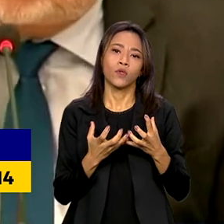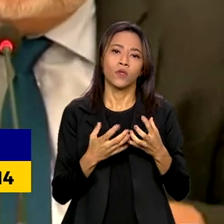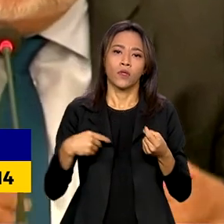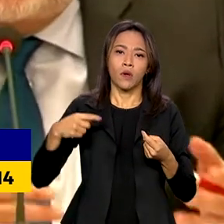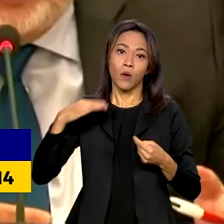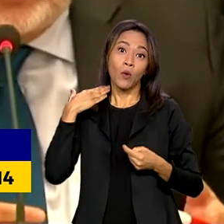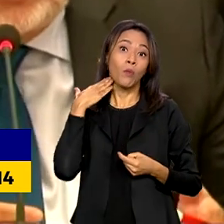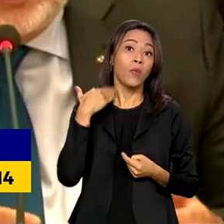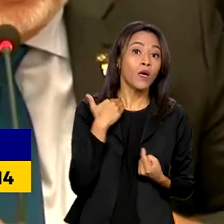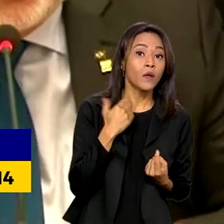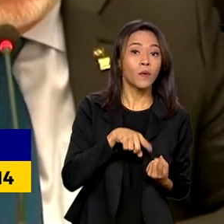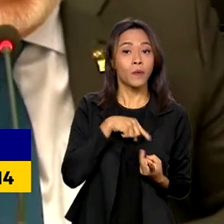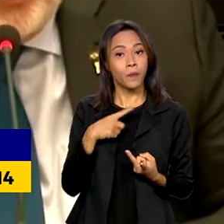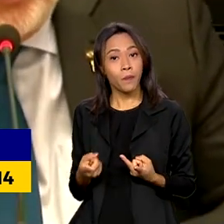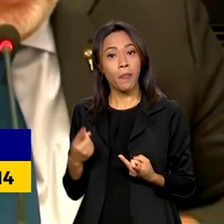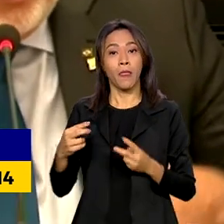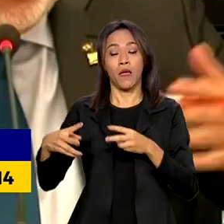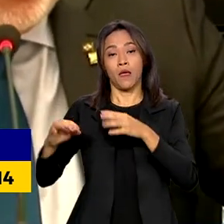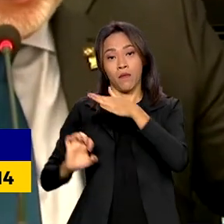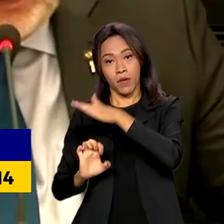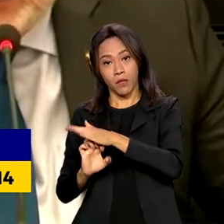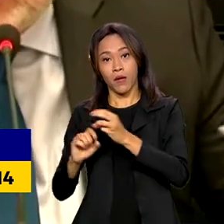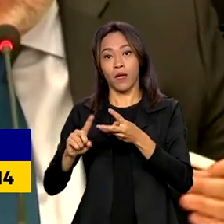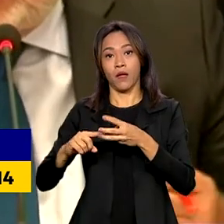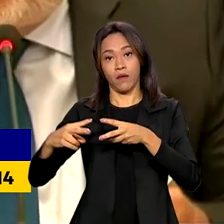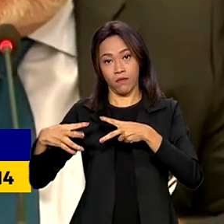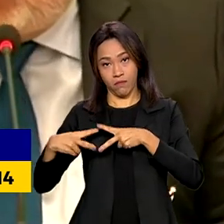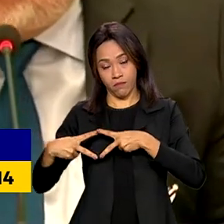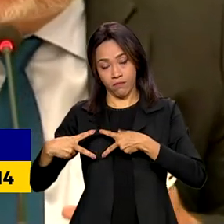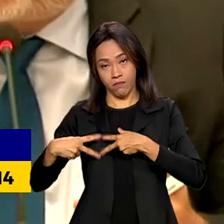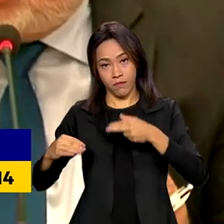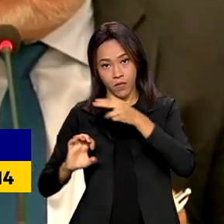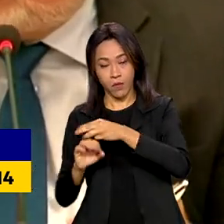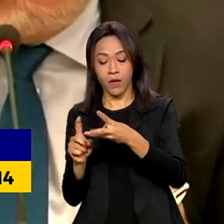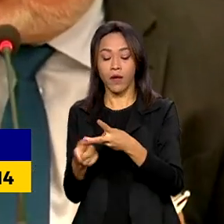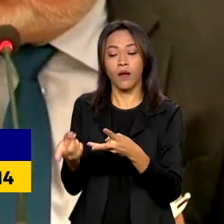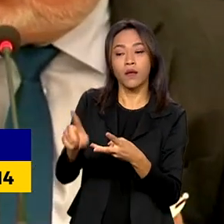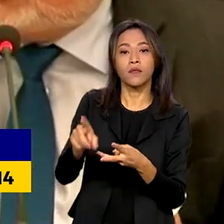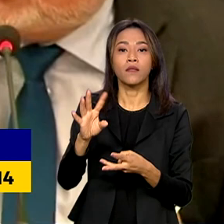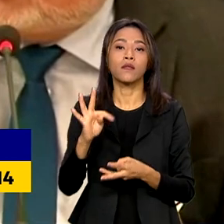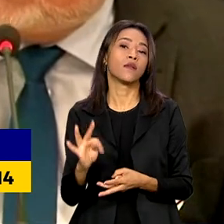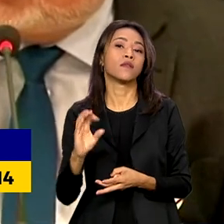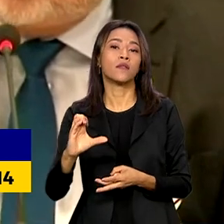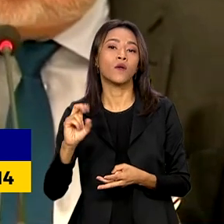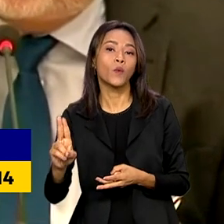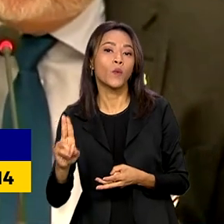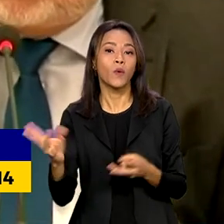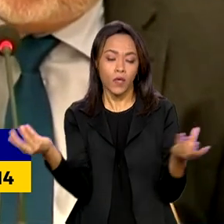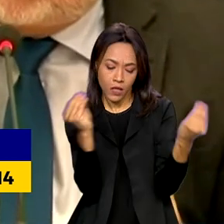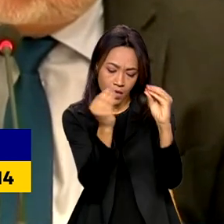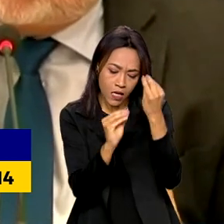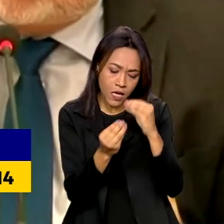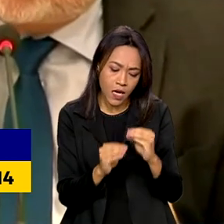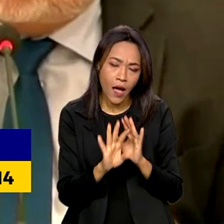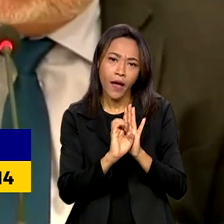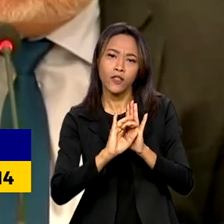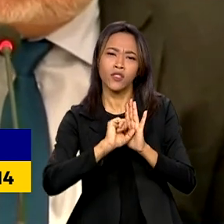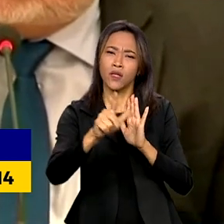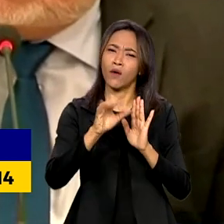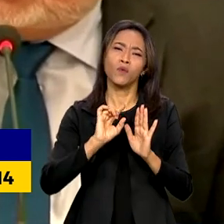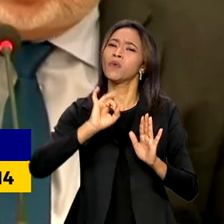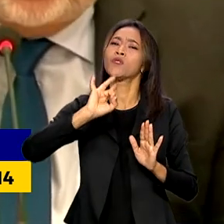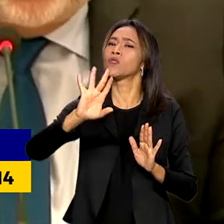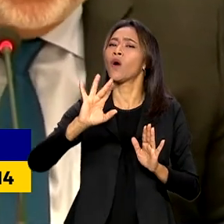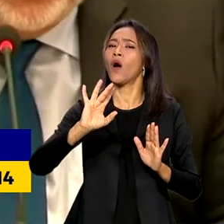Petrobras, governo, TCU, outras entidades, formas novas, inovadoras, e que o mundo também está, não é coisa só do